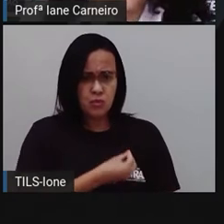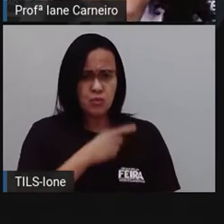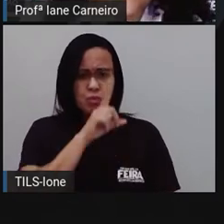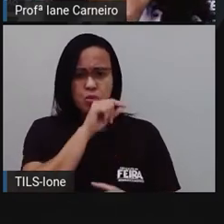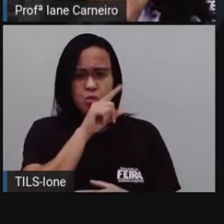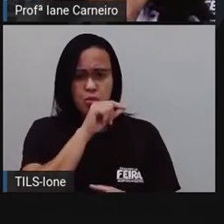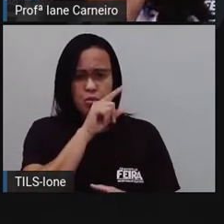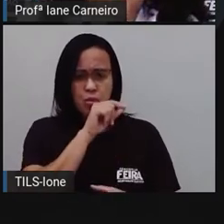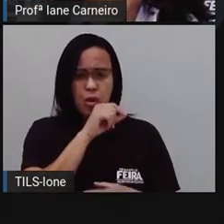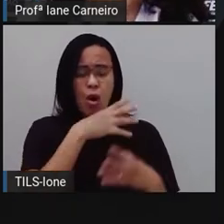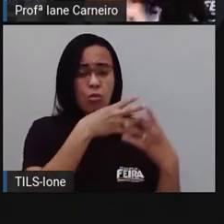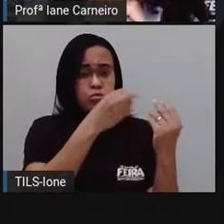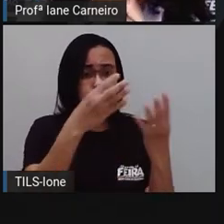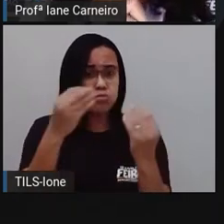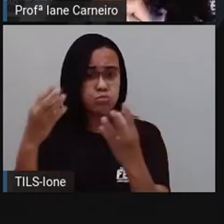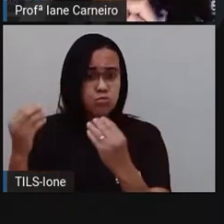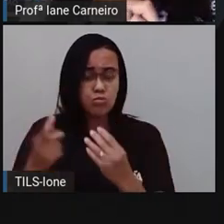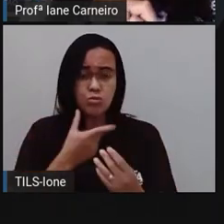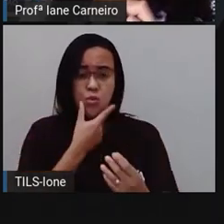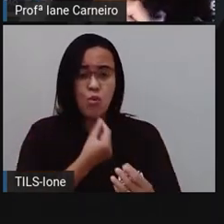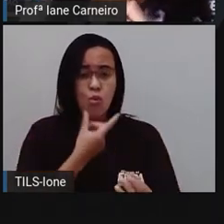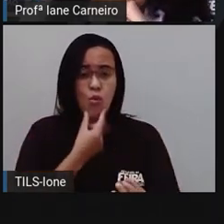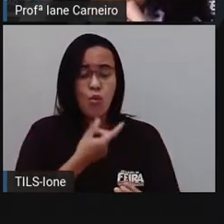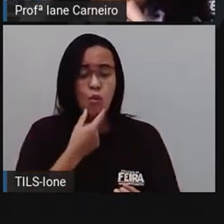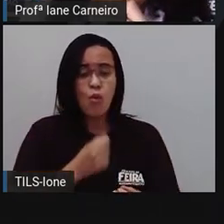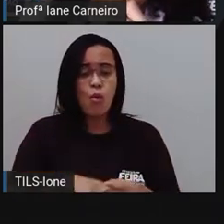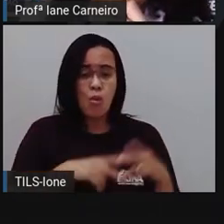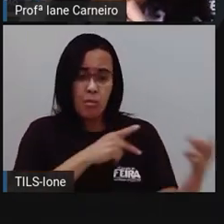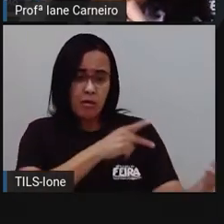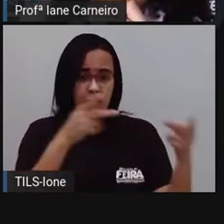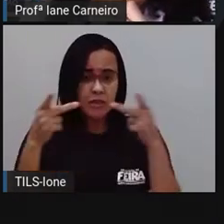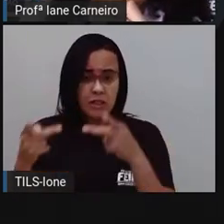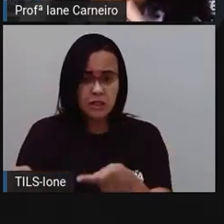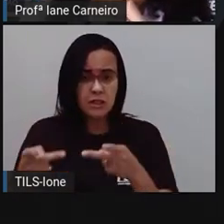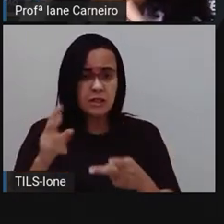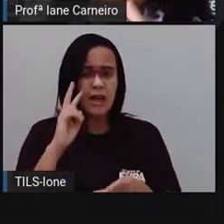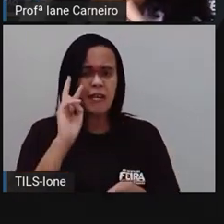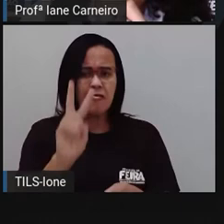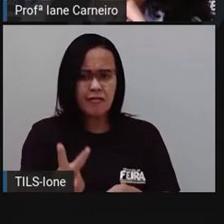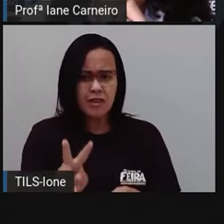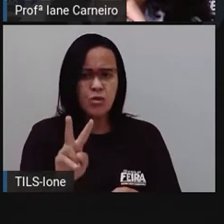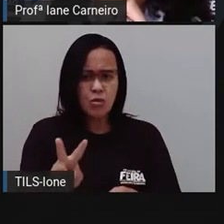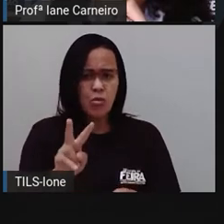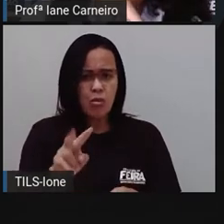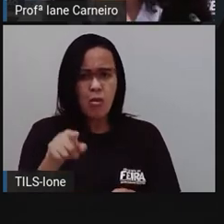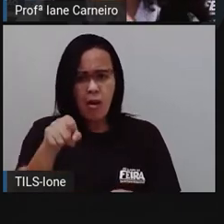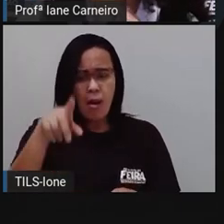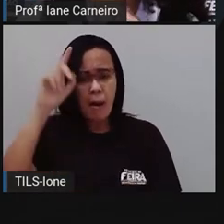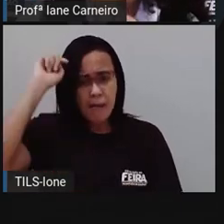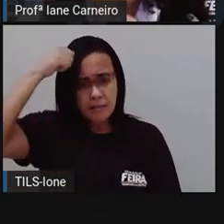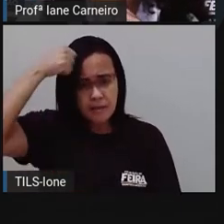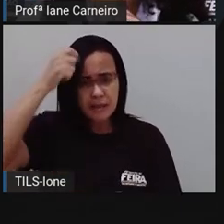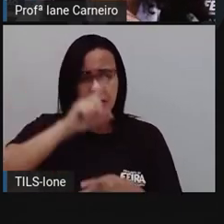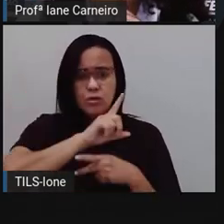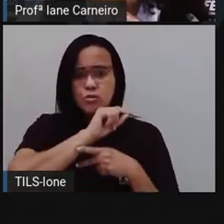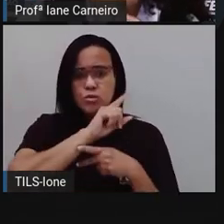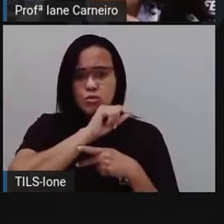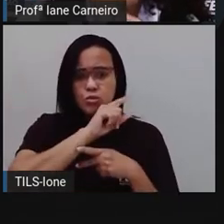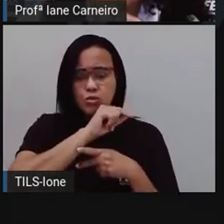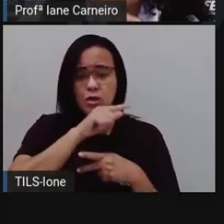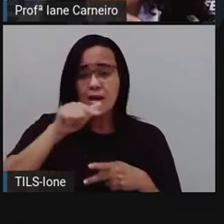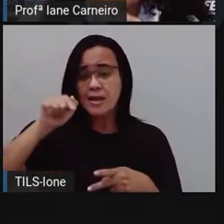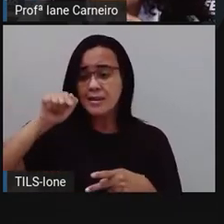uma visita e viu cinco gralhas, ó. Gralhas são essas aqui, ó. Sete